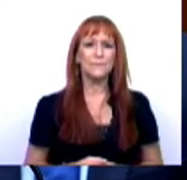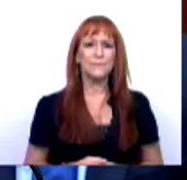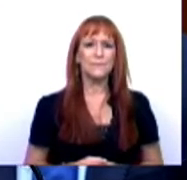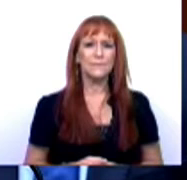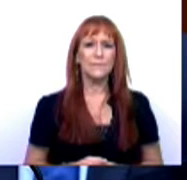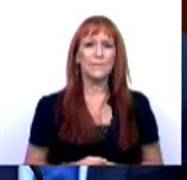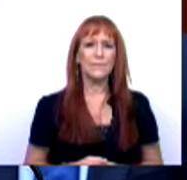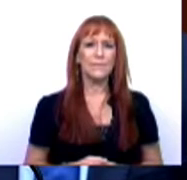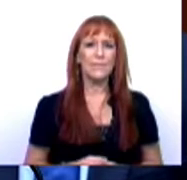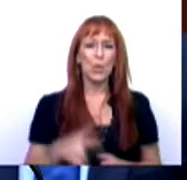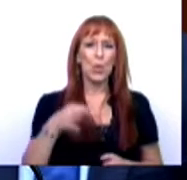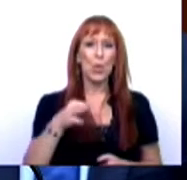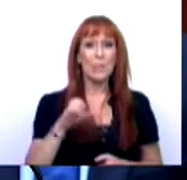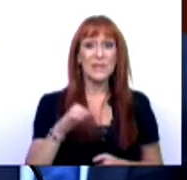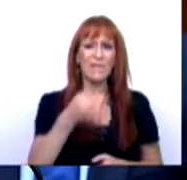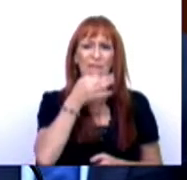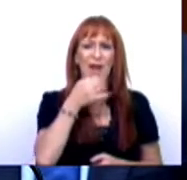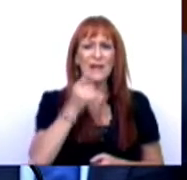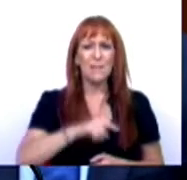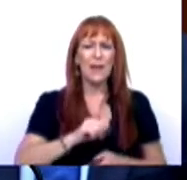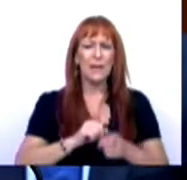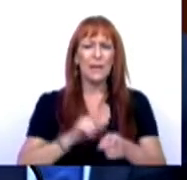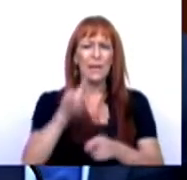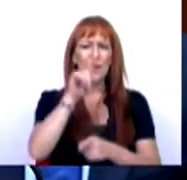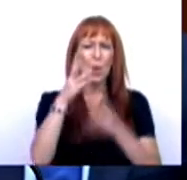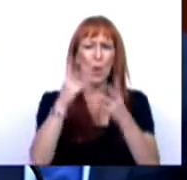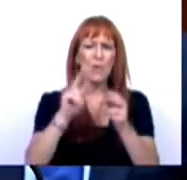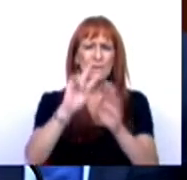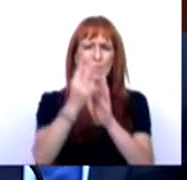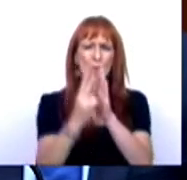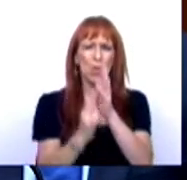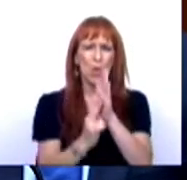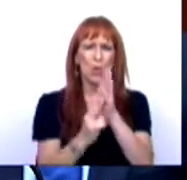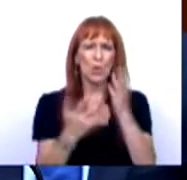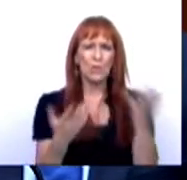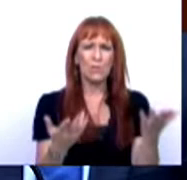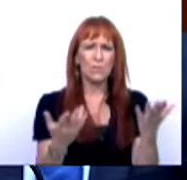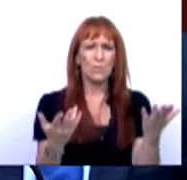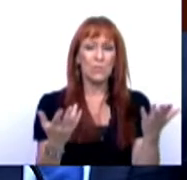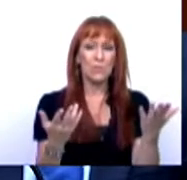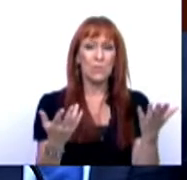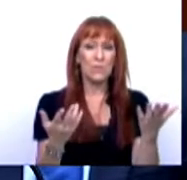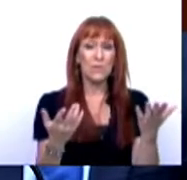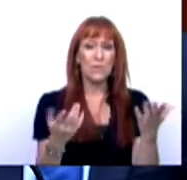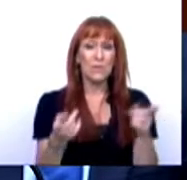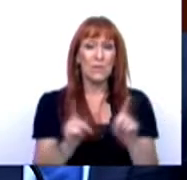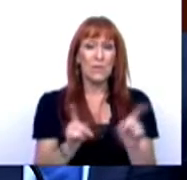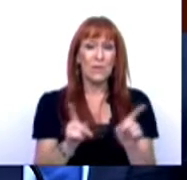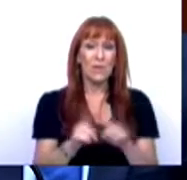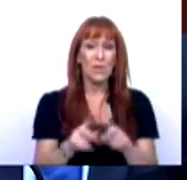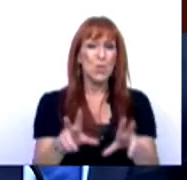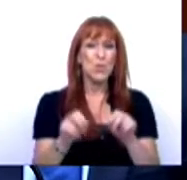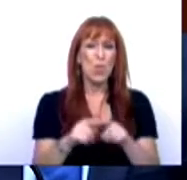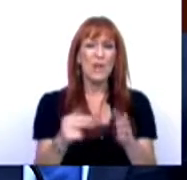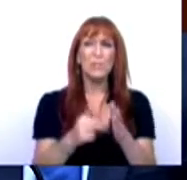O PSD fala também na questão do Orçamento de Ratificativo e que nunca